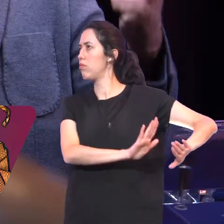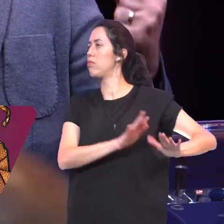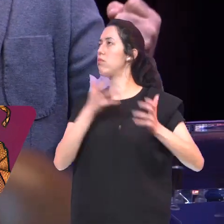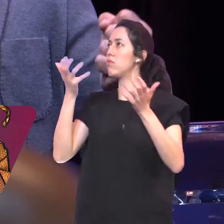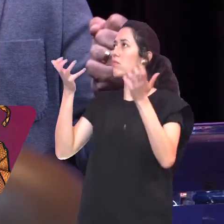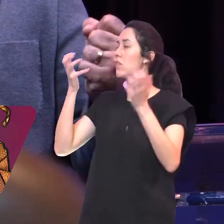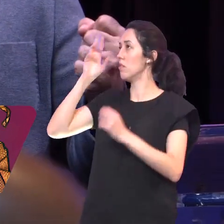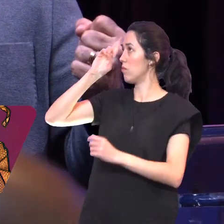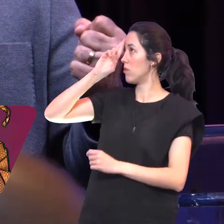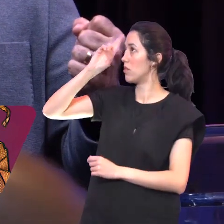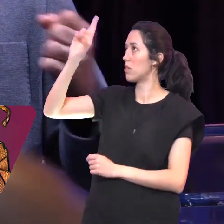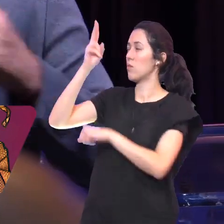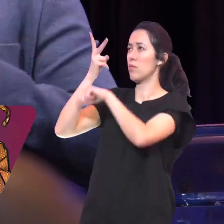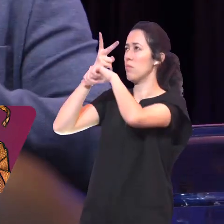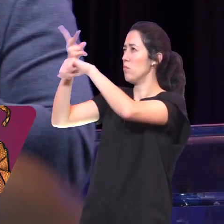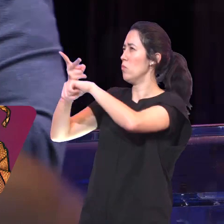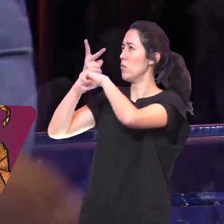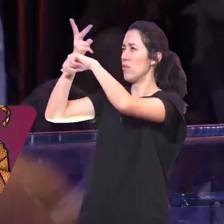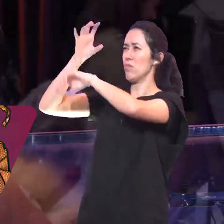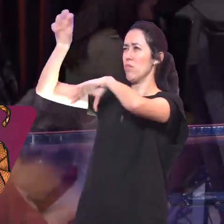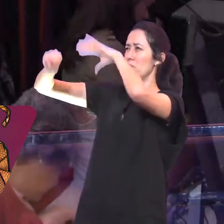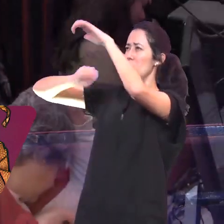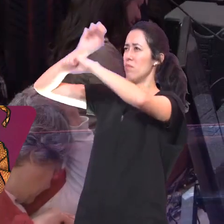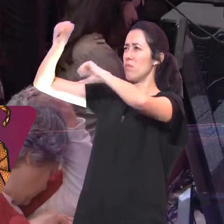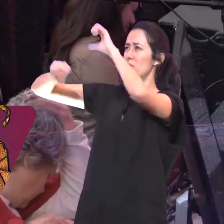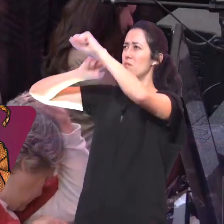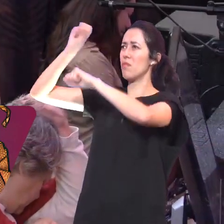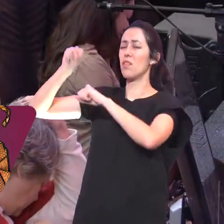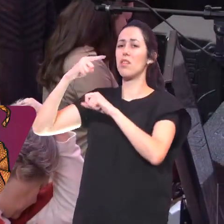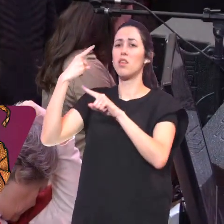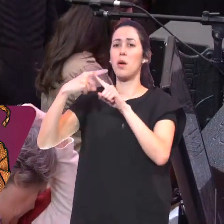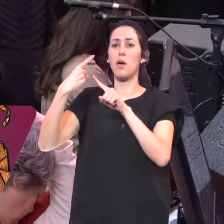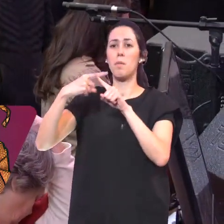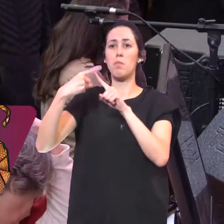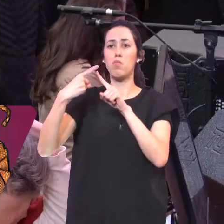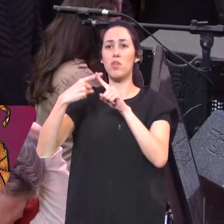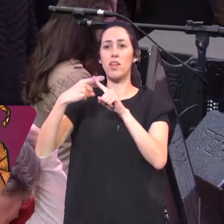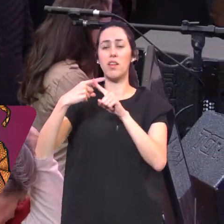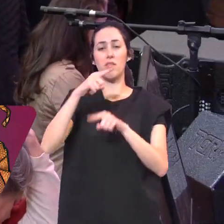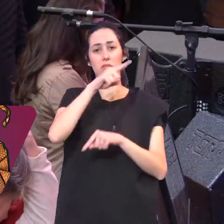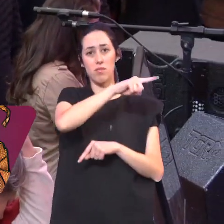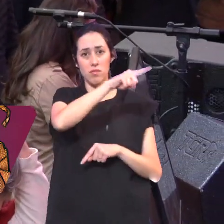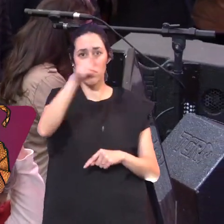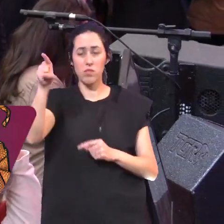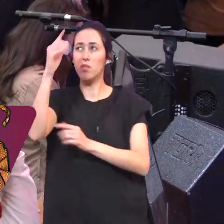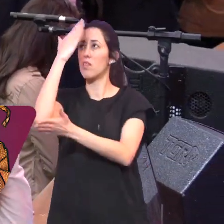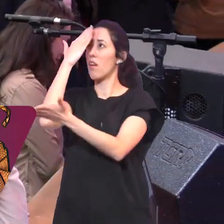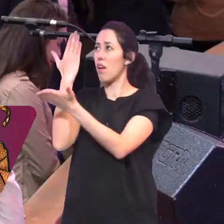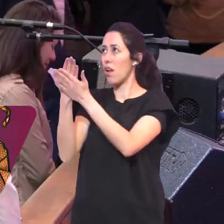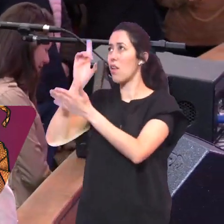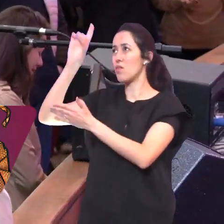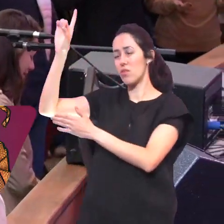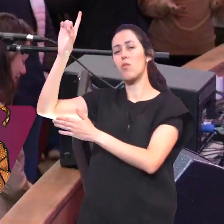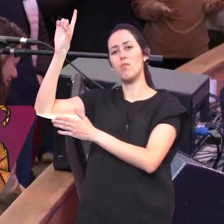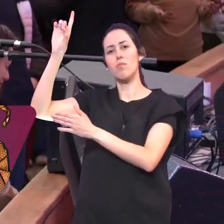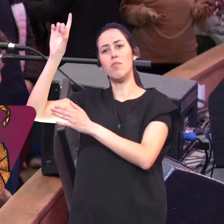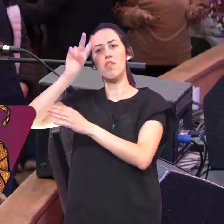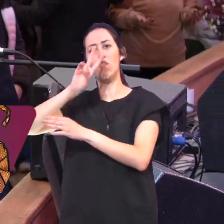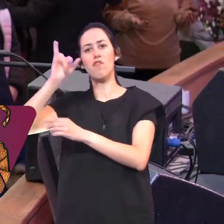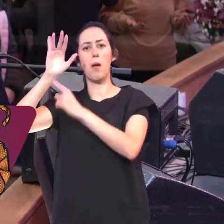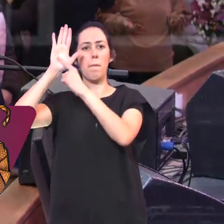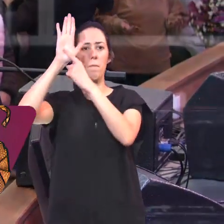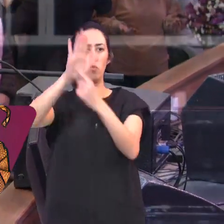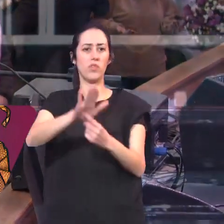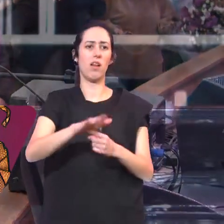presença do Senhor Porque os sinais E as maravilhas Acompanham aqueles Que creem no Senhor E você é essa